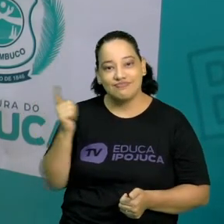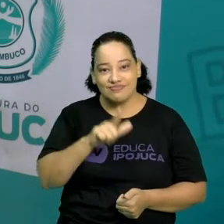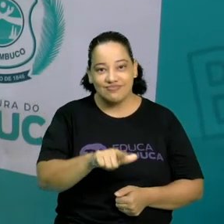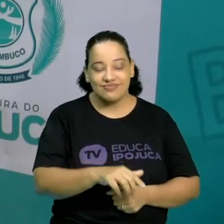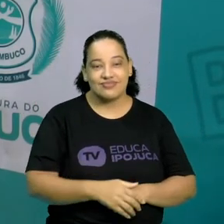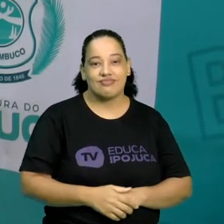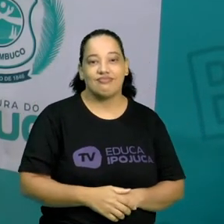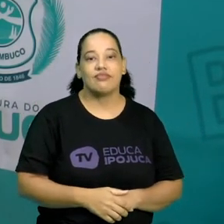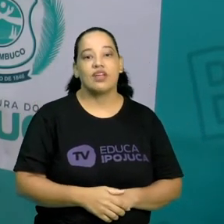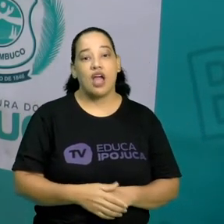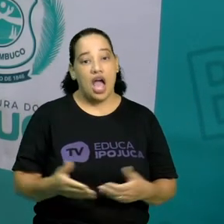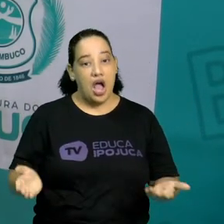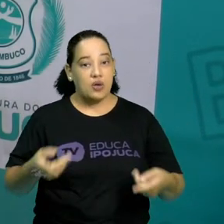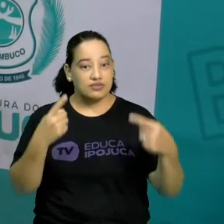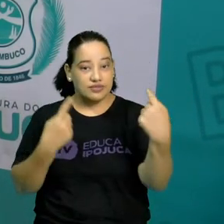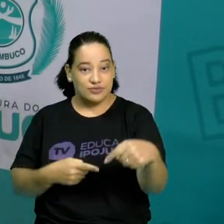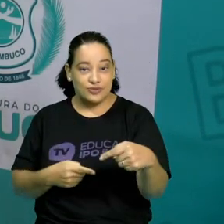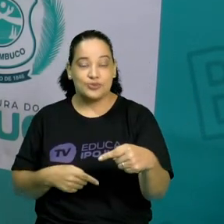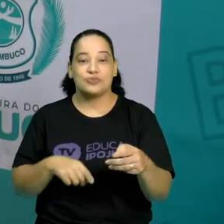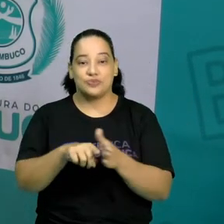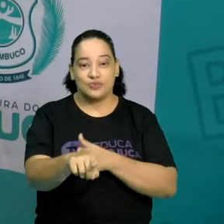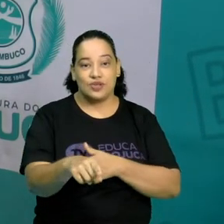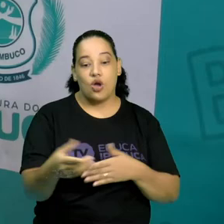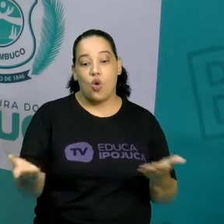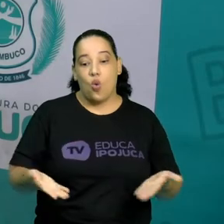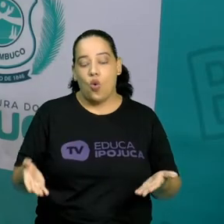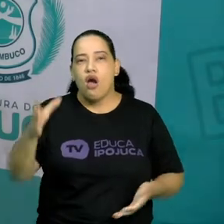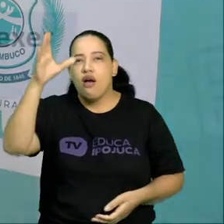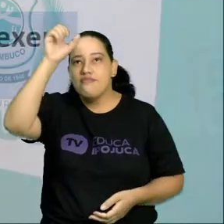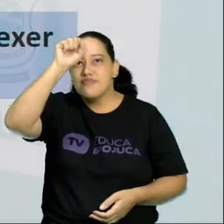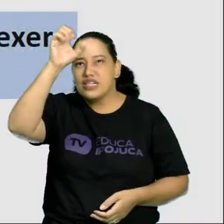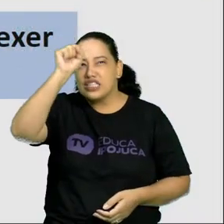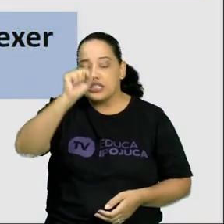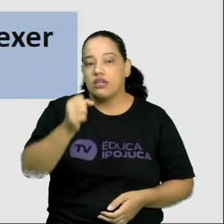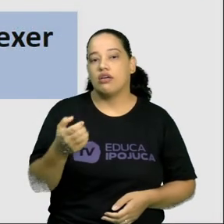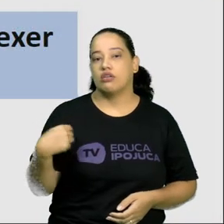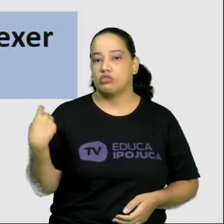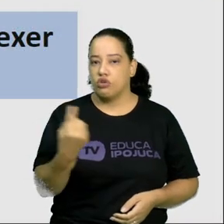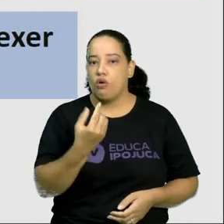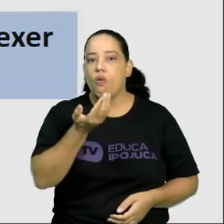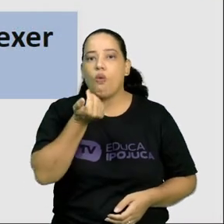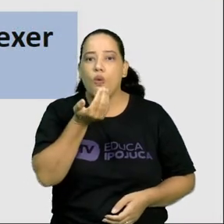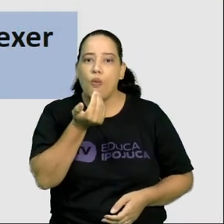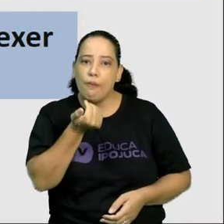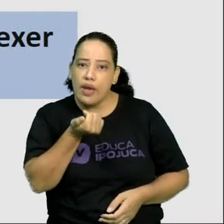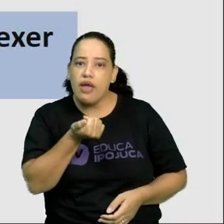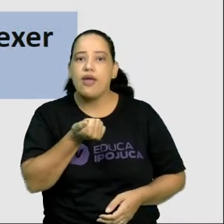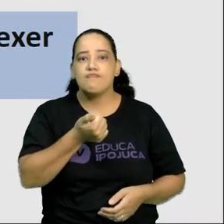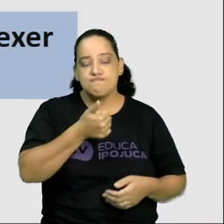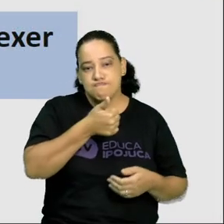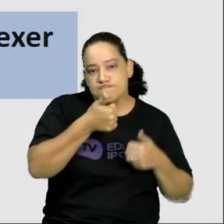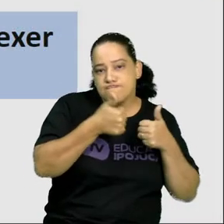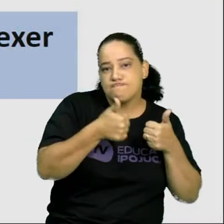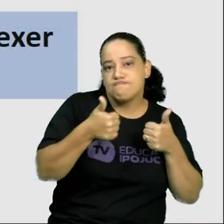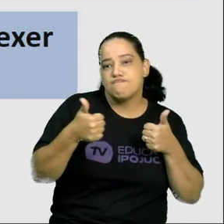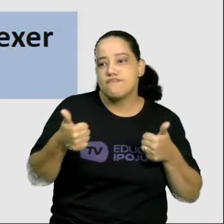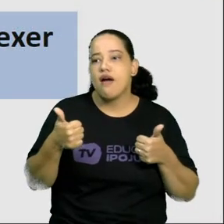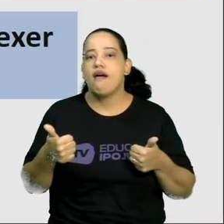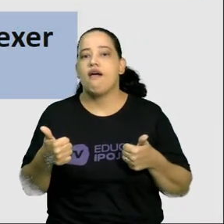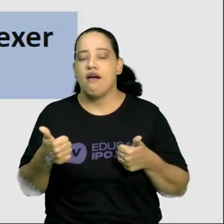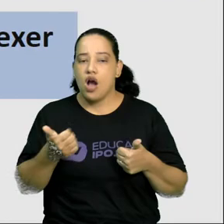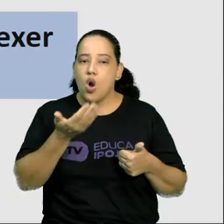nosso desafio. E hoje nós aprendemos um pouco que além de comer, comer bem, certo, criança?